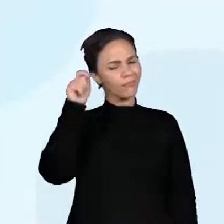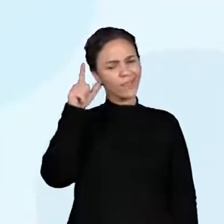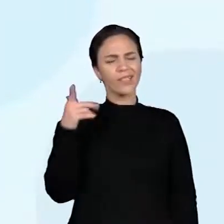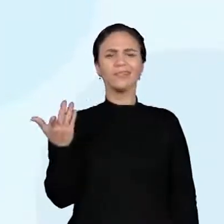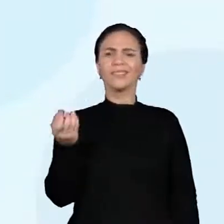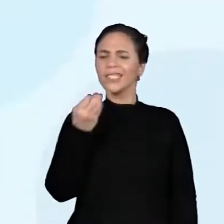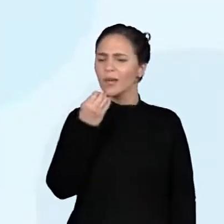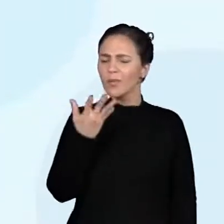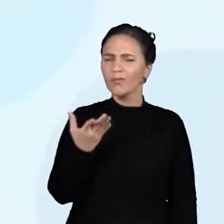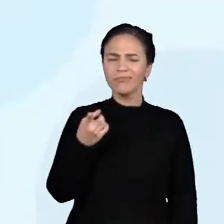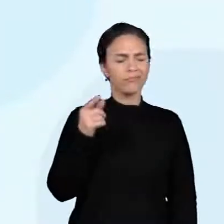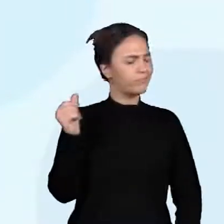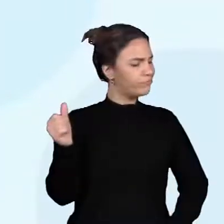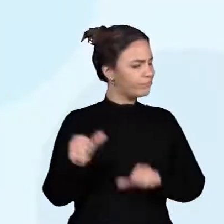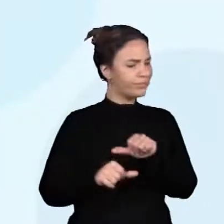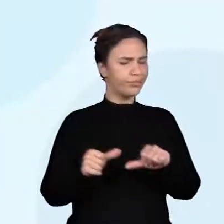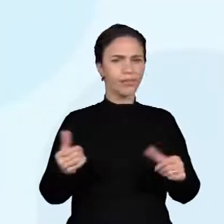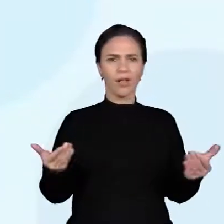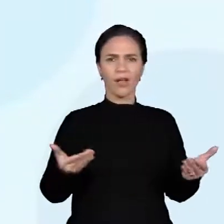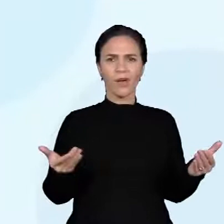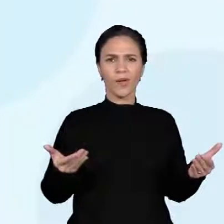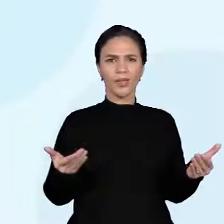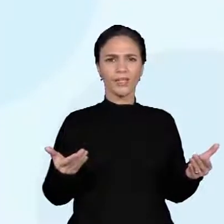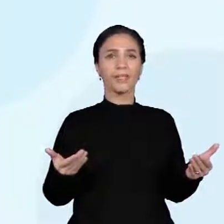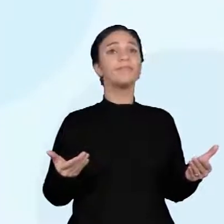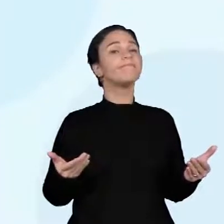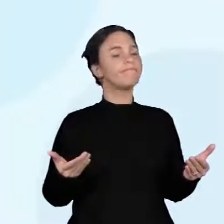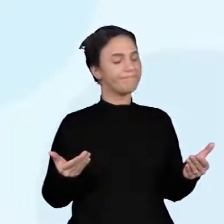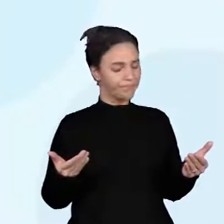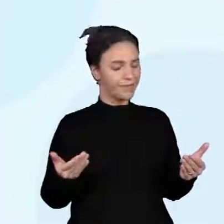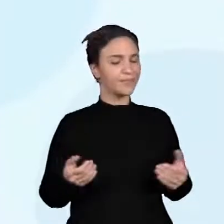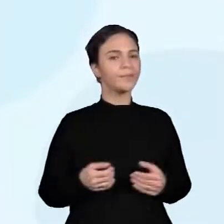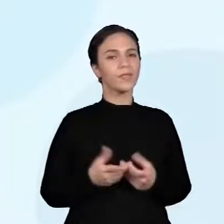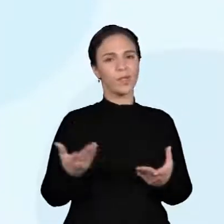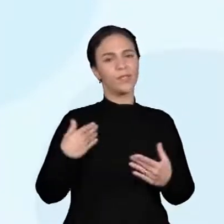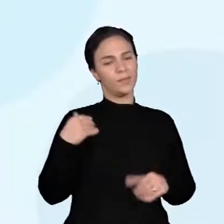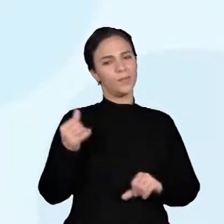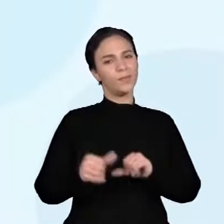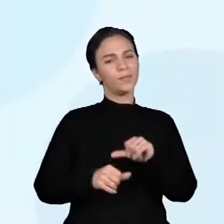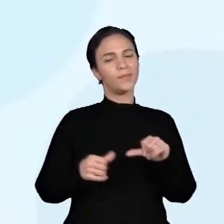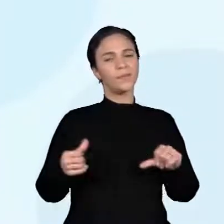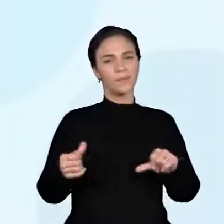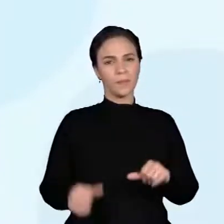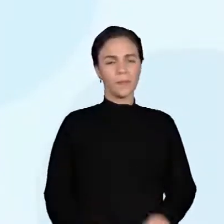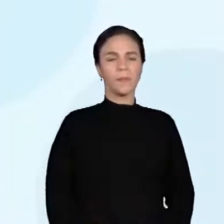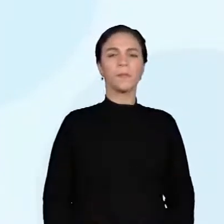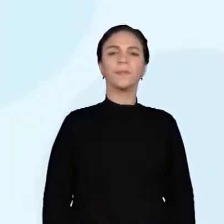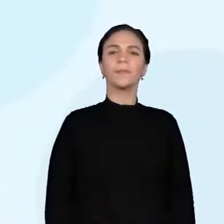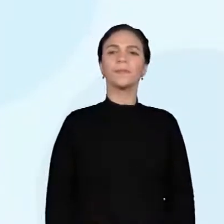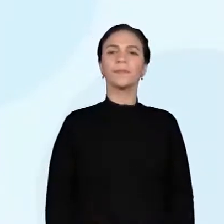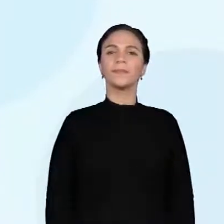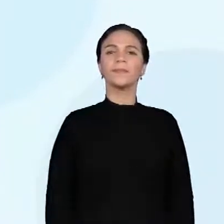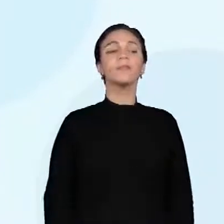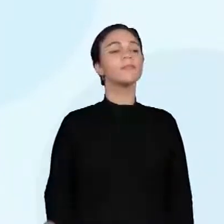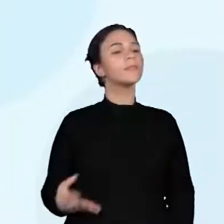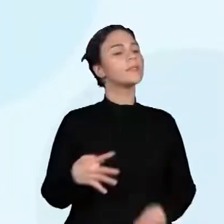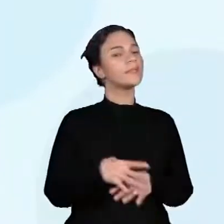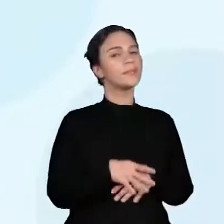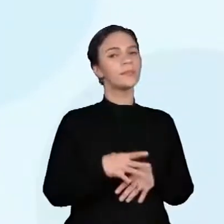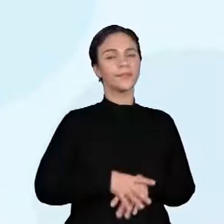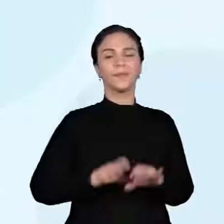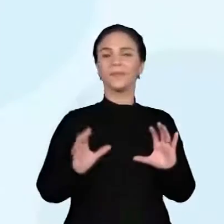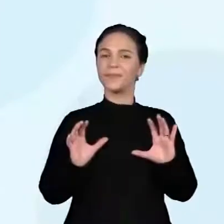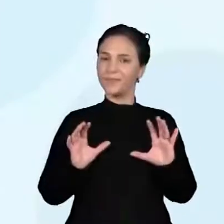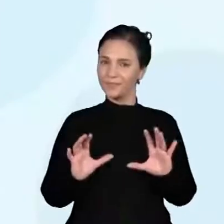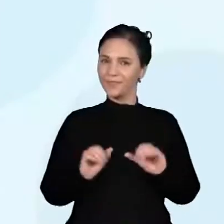Você vai e muda a operação, Pro. Pois é. Mudei a operação para ficar mais emocionante. Matemática, se não for